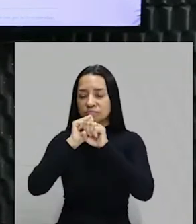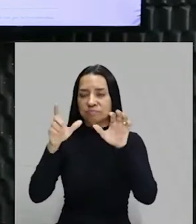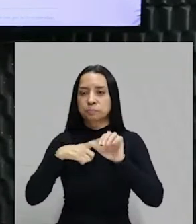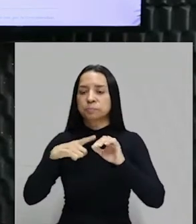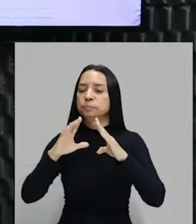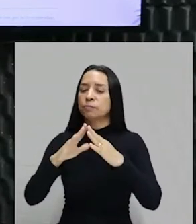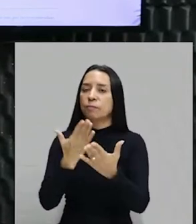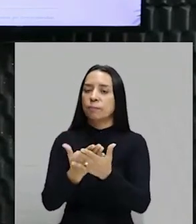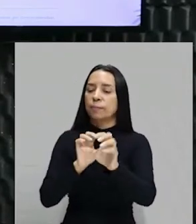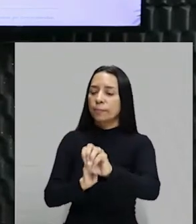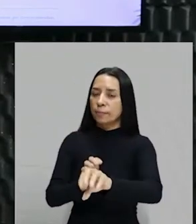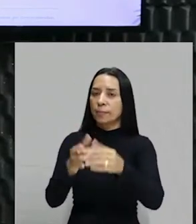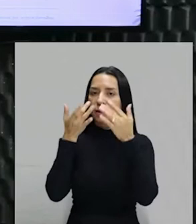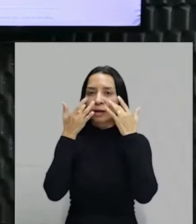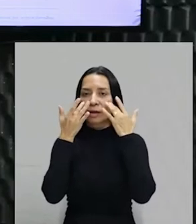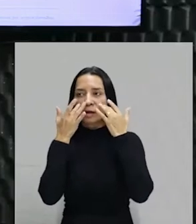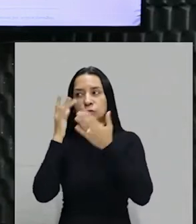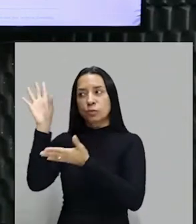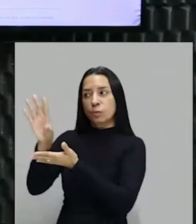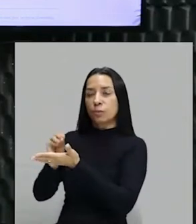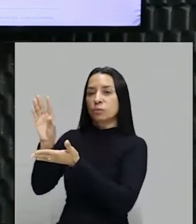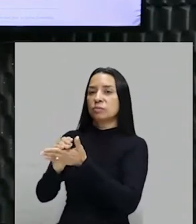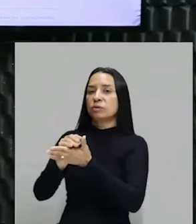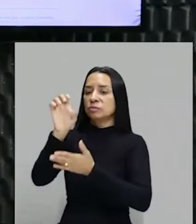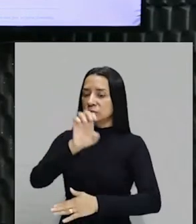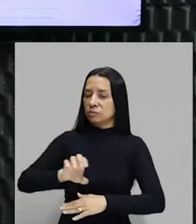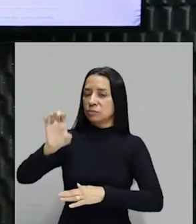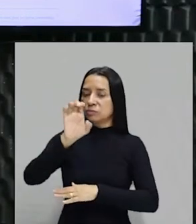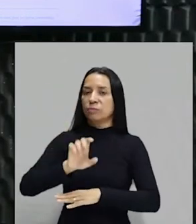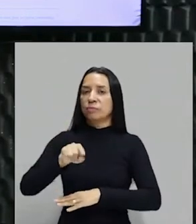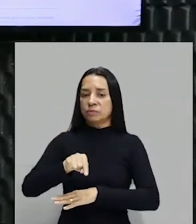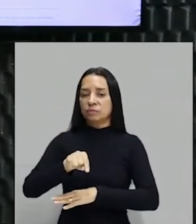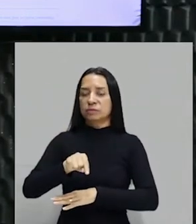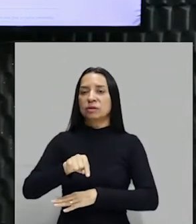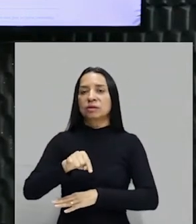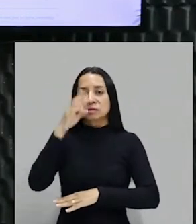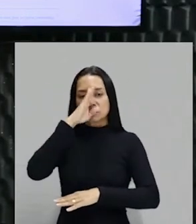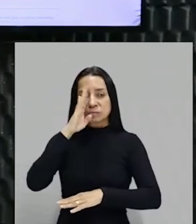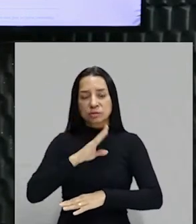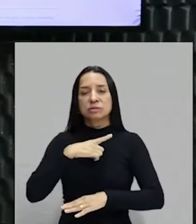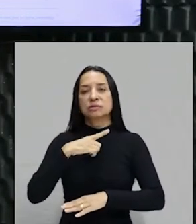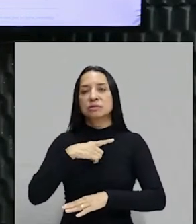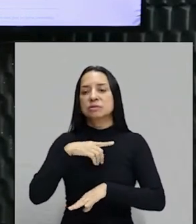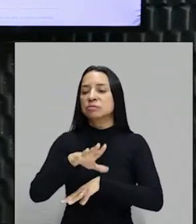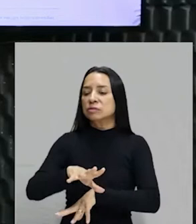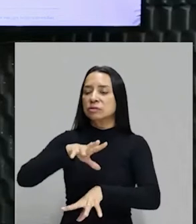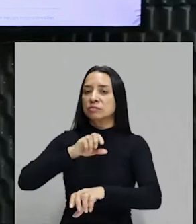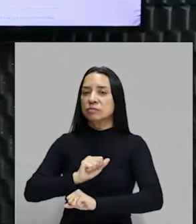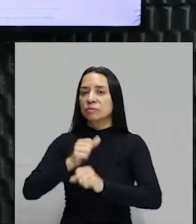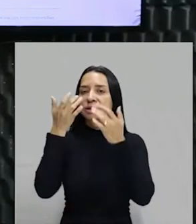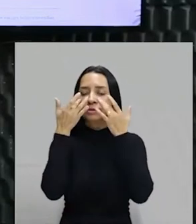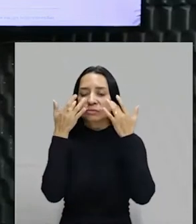ensina a arte com os padrões europeus aqui no Brasil, o que acontece? Você tem a formação de artistas